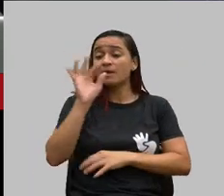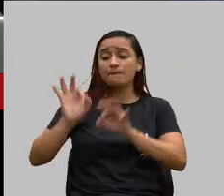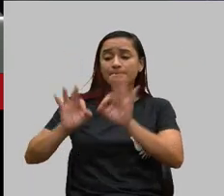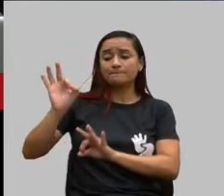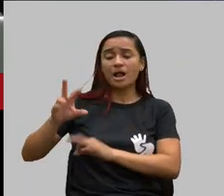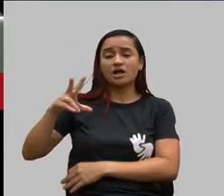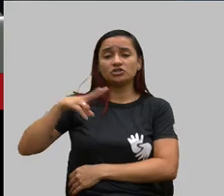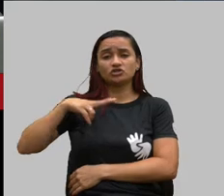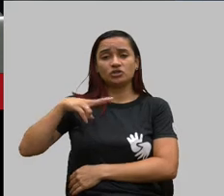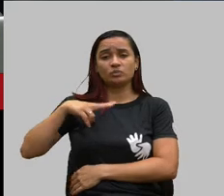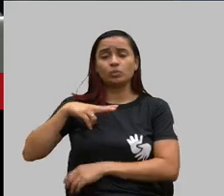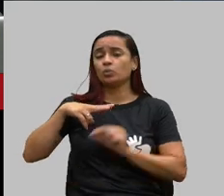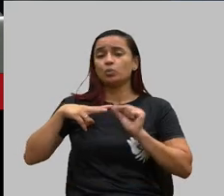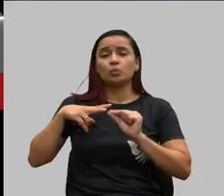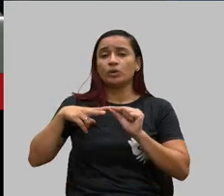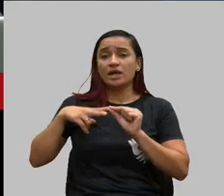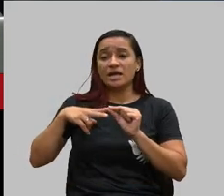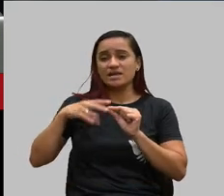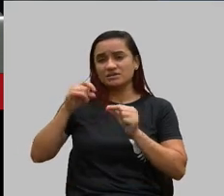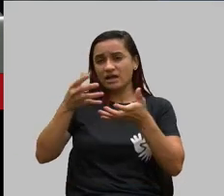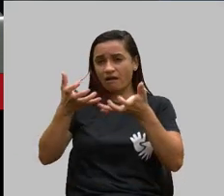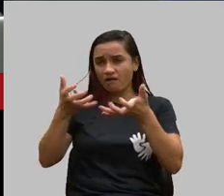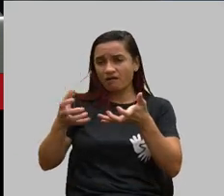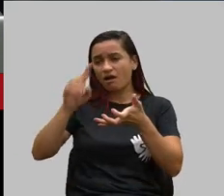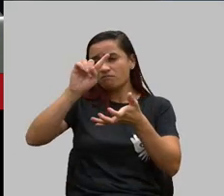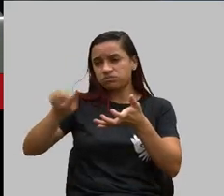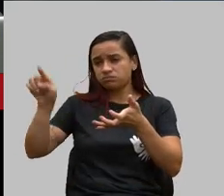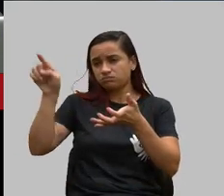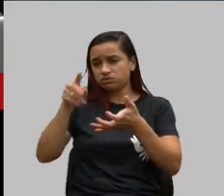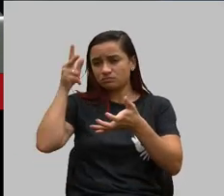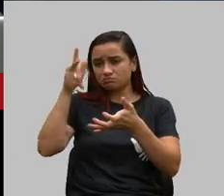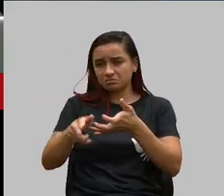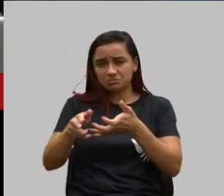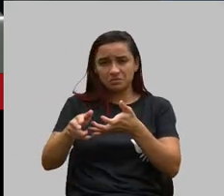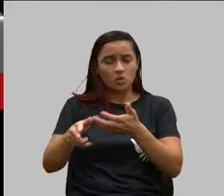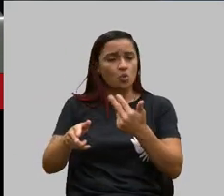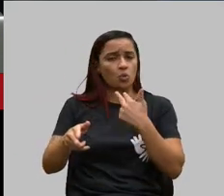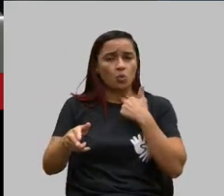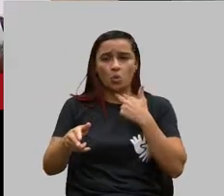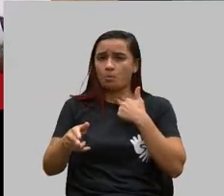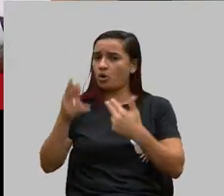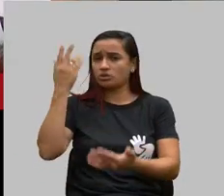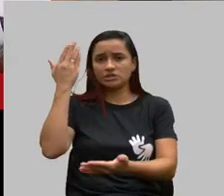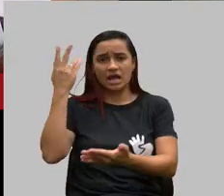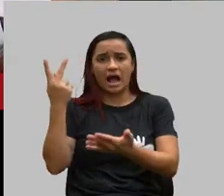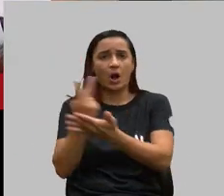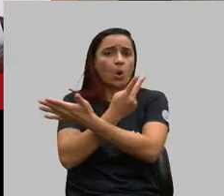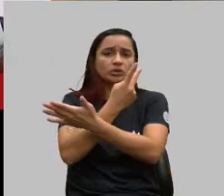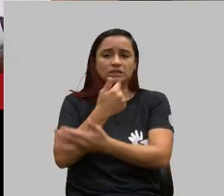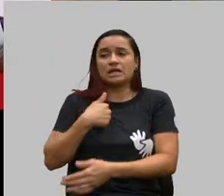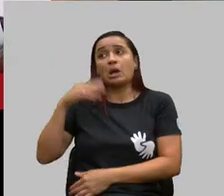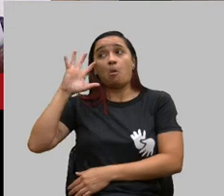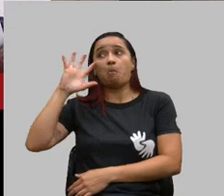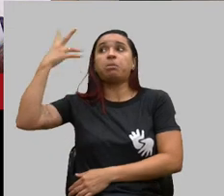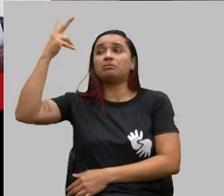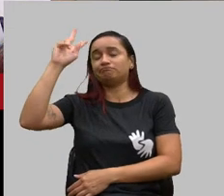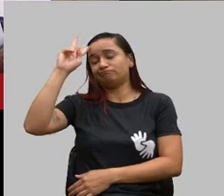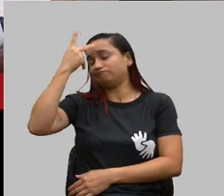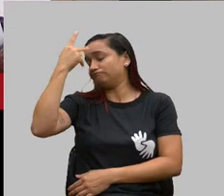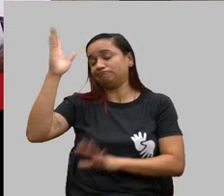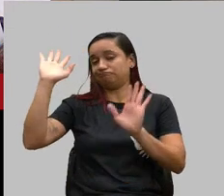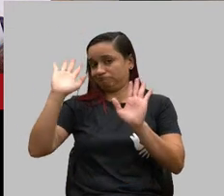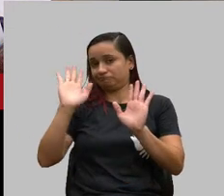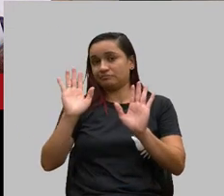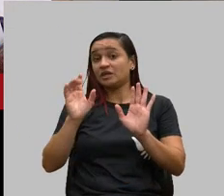a rescisão, ela não pode acontecer de forma unilateral. Claro que pode, se houver duas